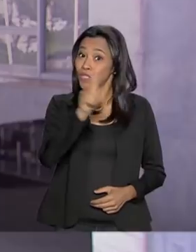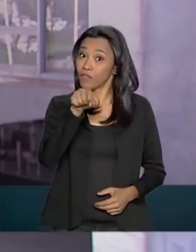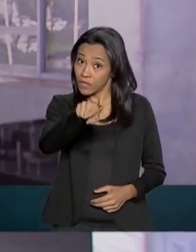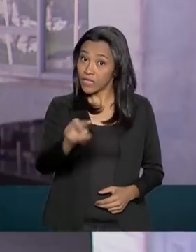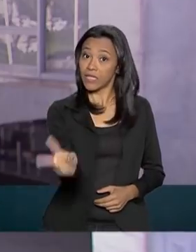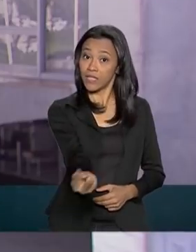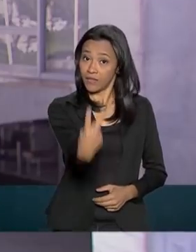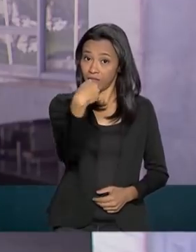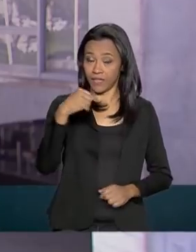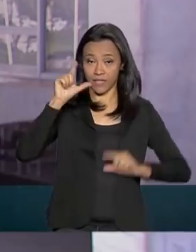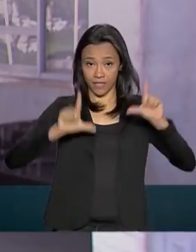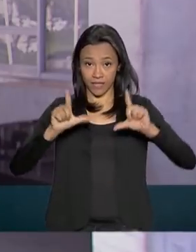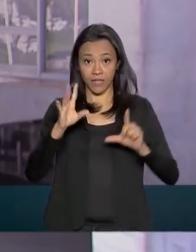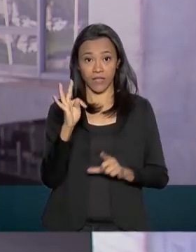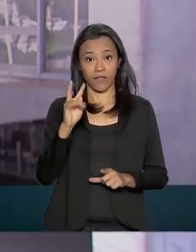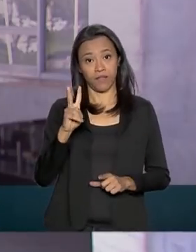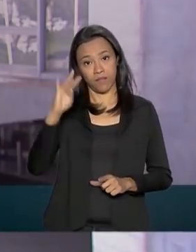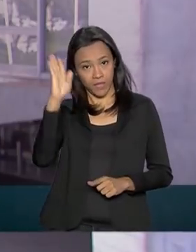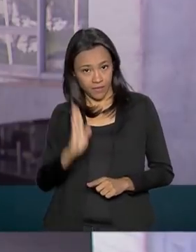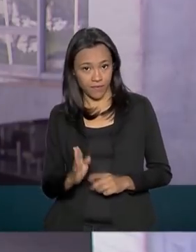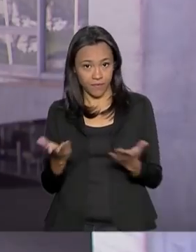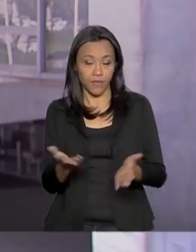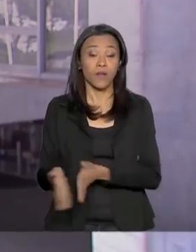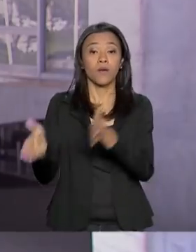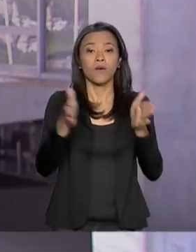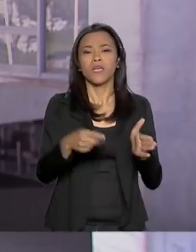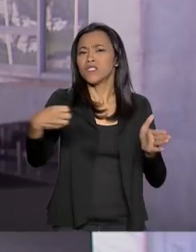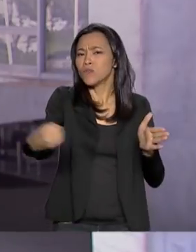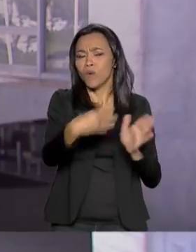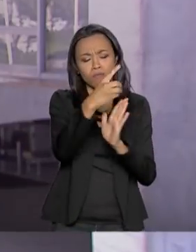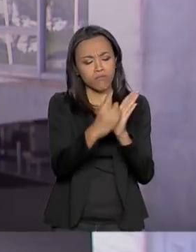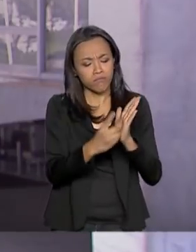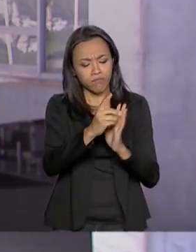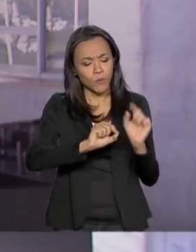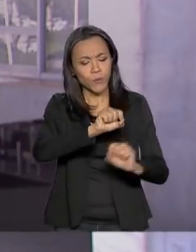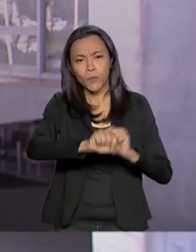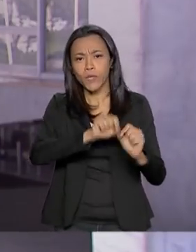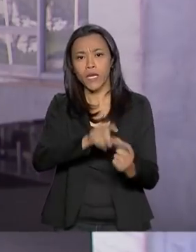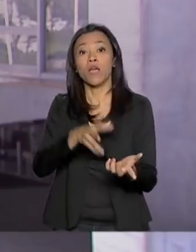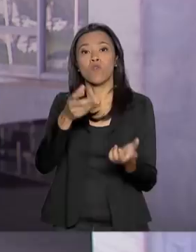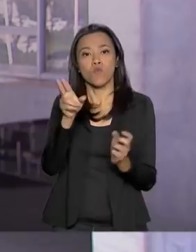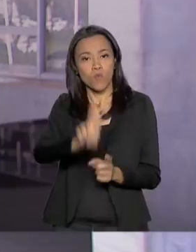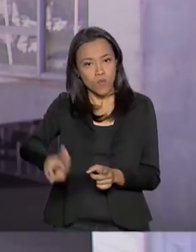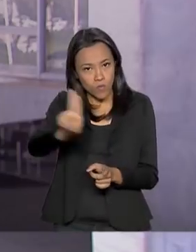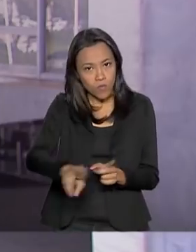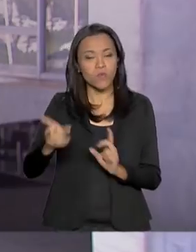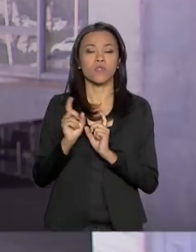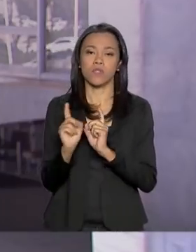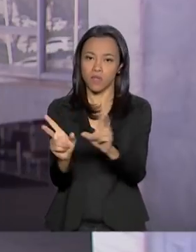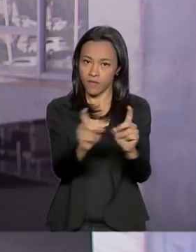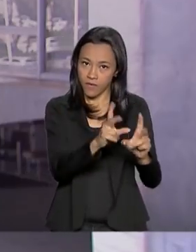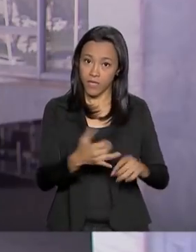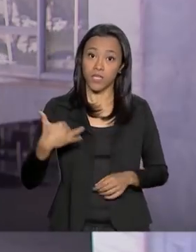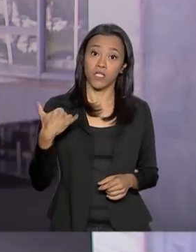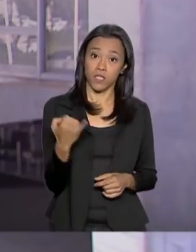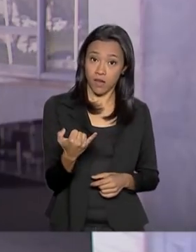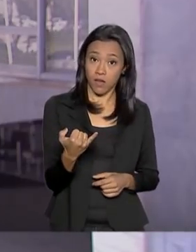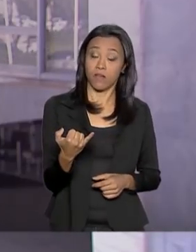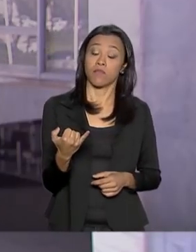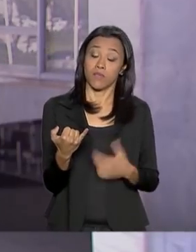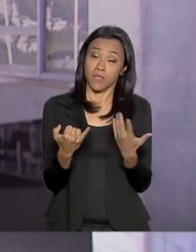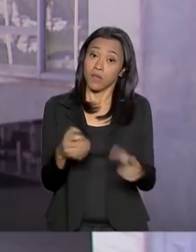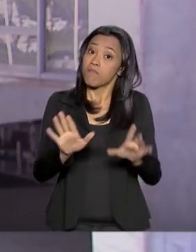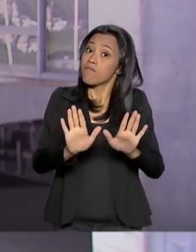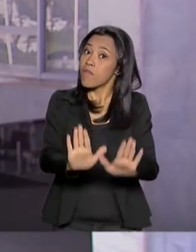acompanha a TV Brasil. Esse novo decreto regulamenta a posse, o porte e a comercialização de armas de fogo,